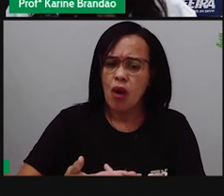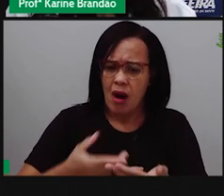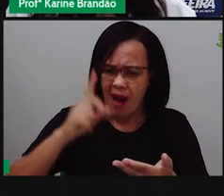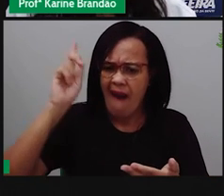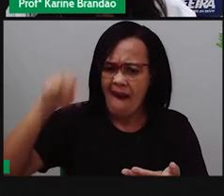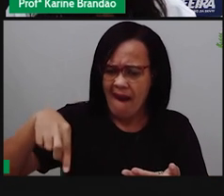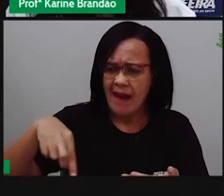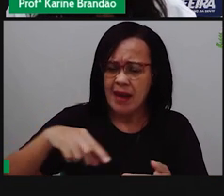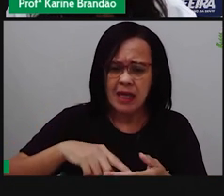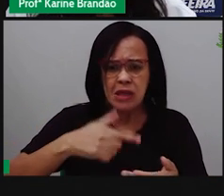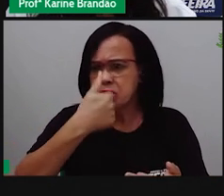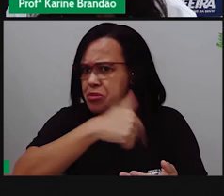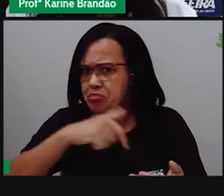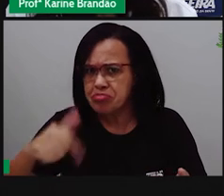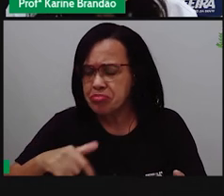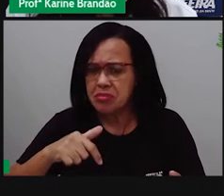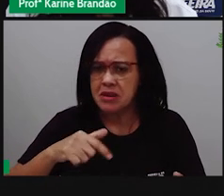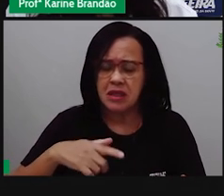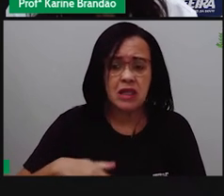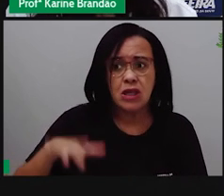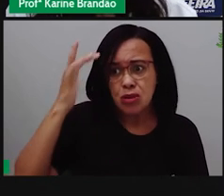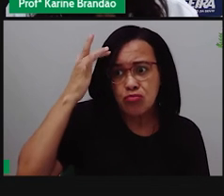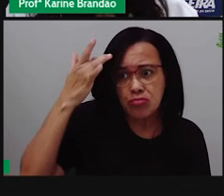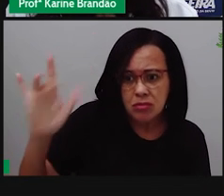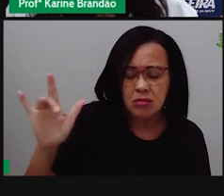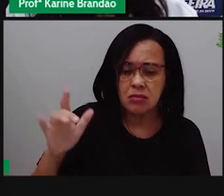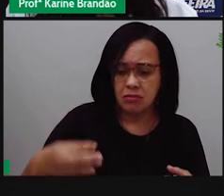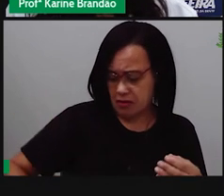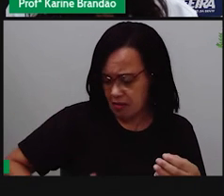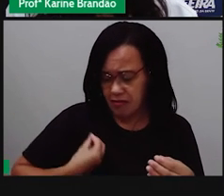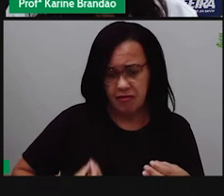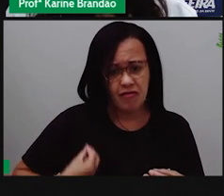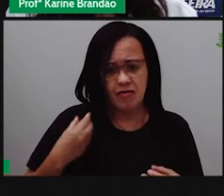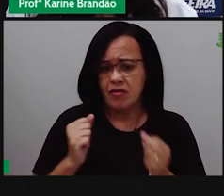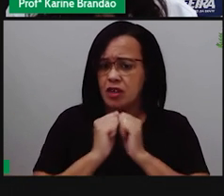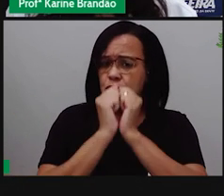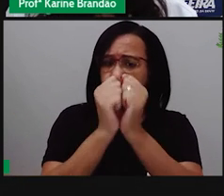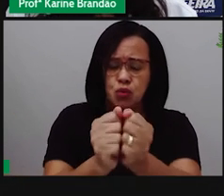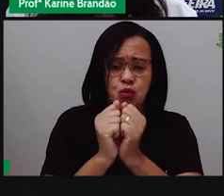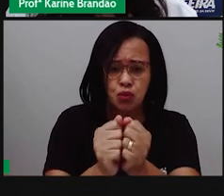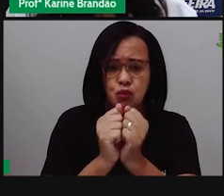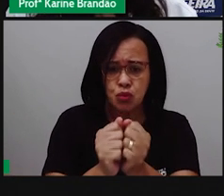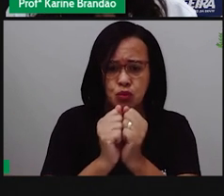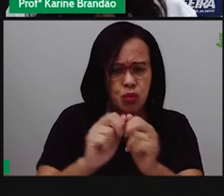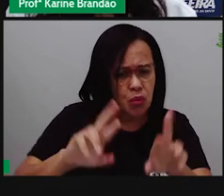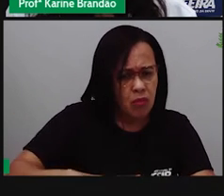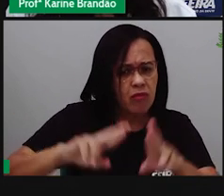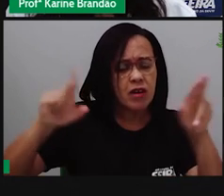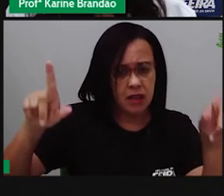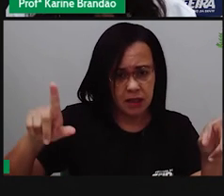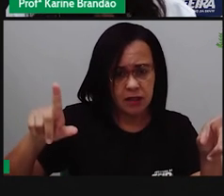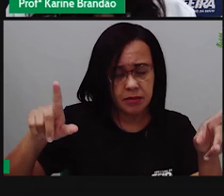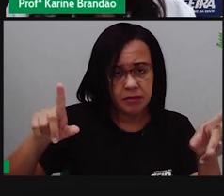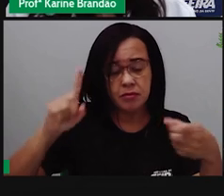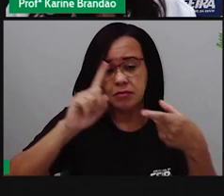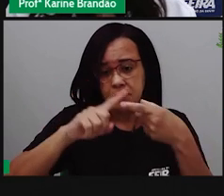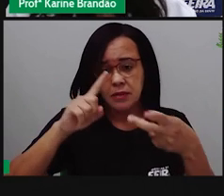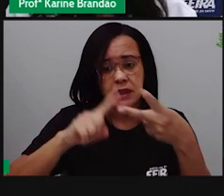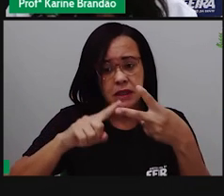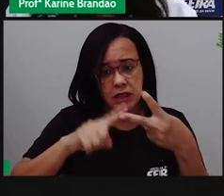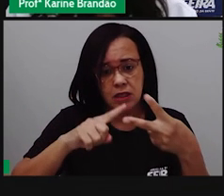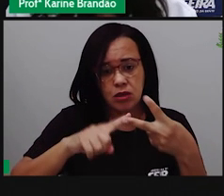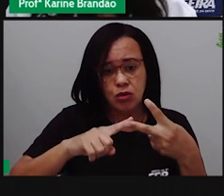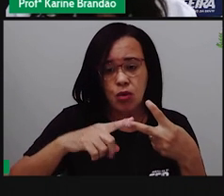conviver com o diferente. Segundo, é a incapacidade de descobrir que o diferente é tão